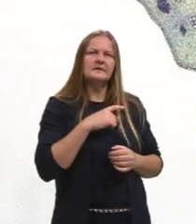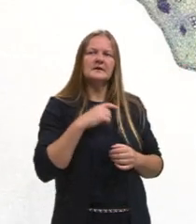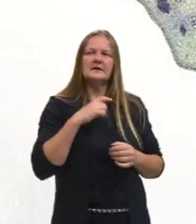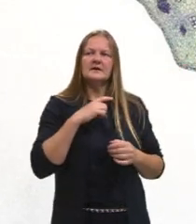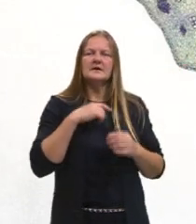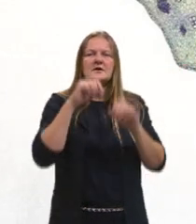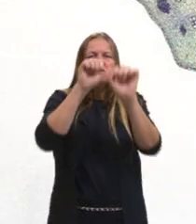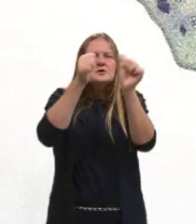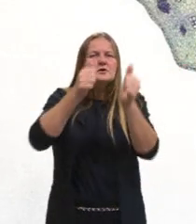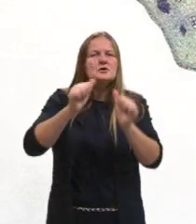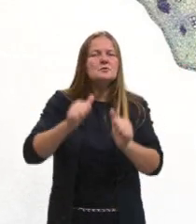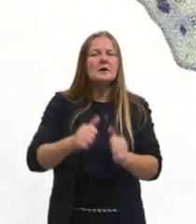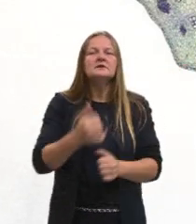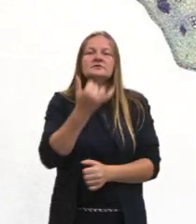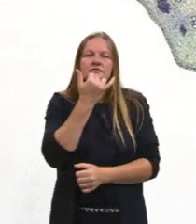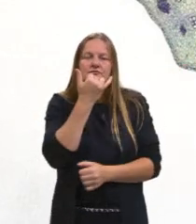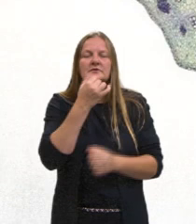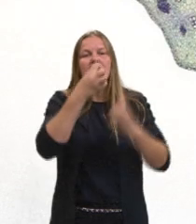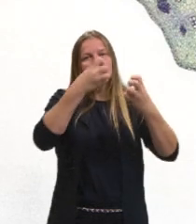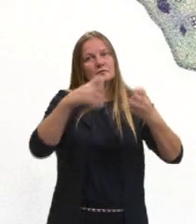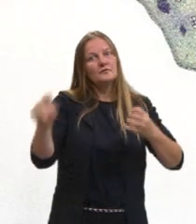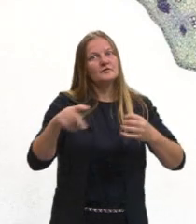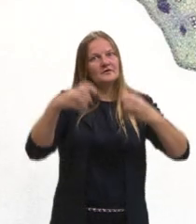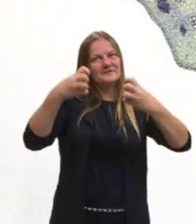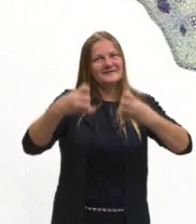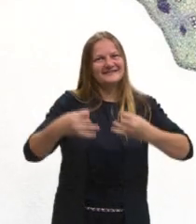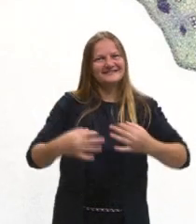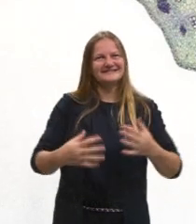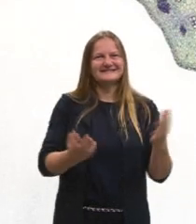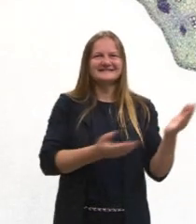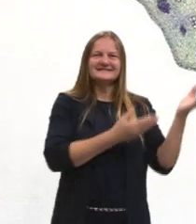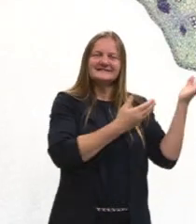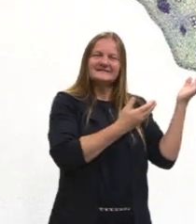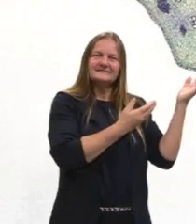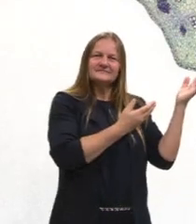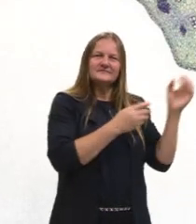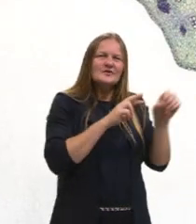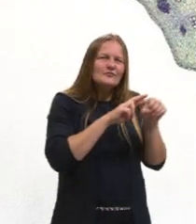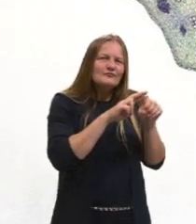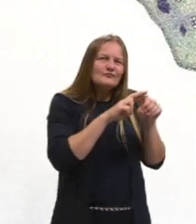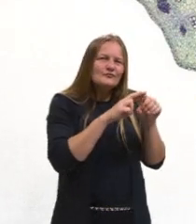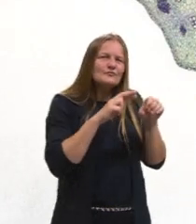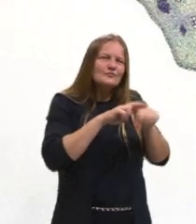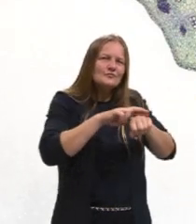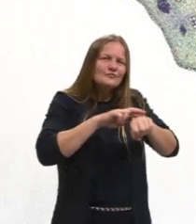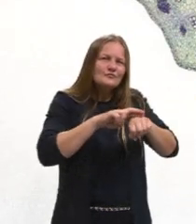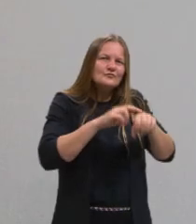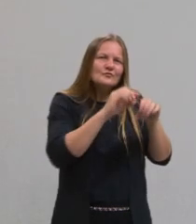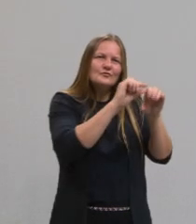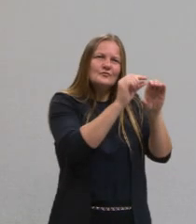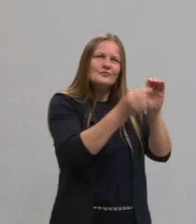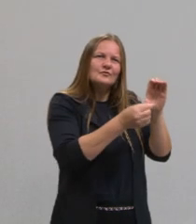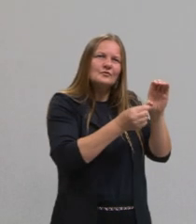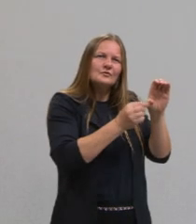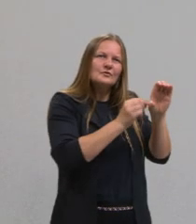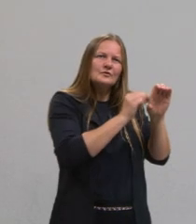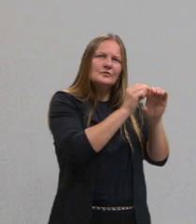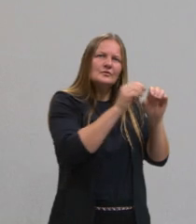na imagem o esclerênquima mesmo. Aqui é a parte mais roxinha. Vamos para ela, então, já que a gente está falando dela.